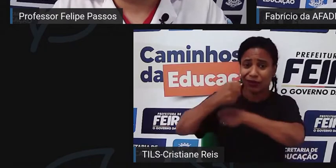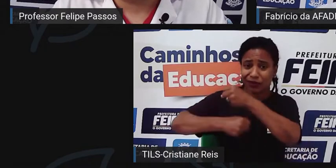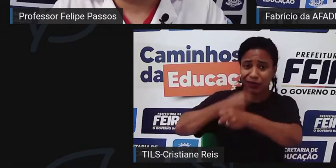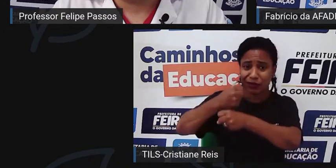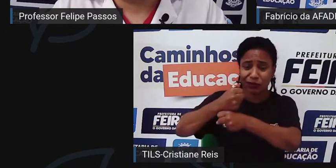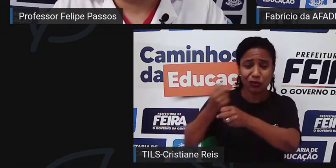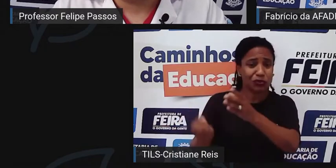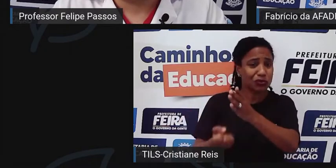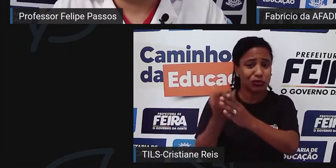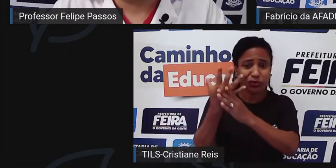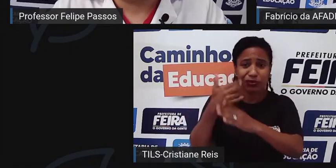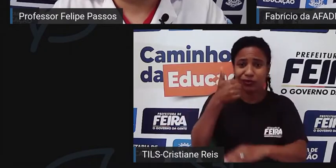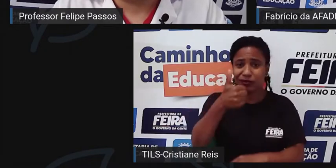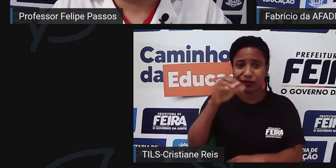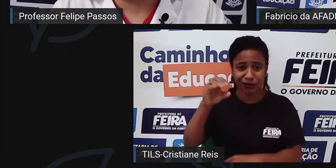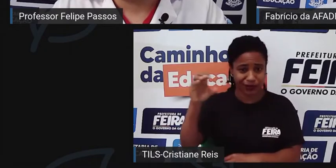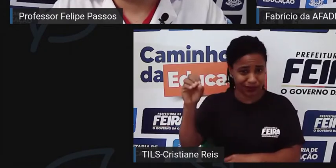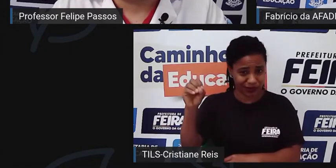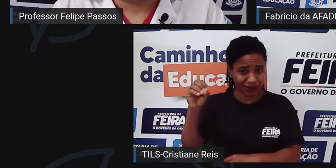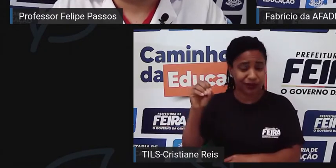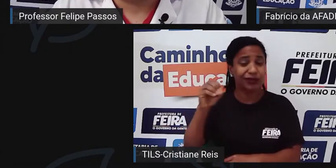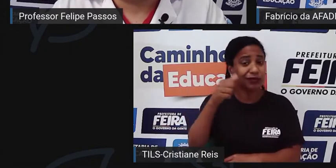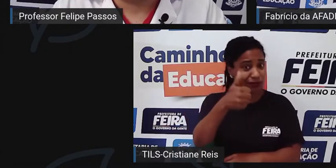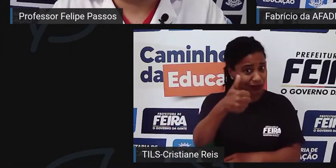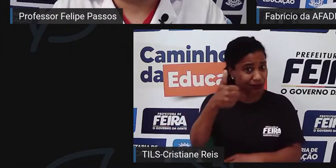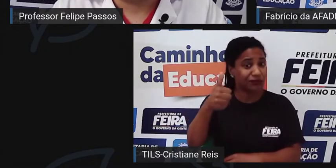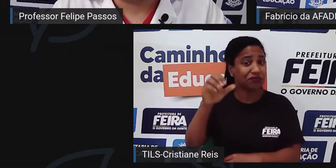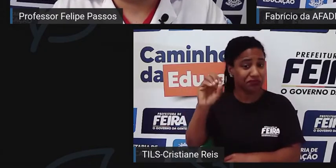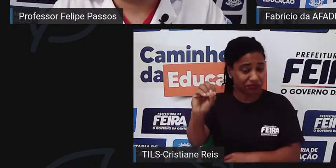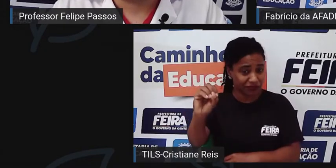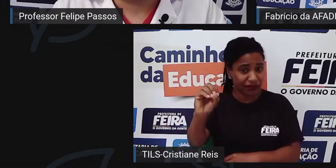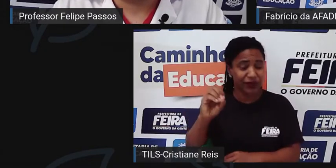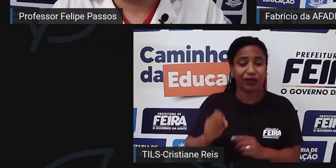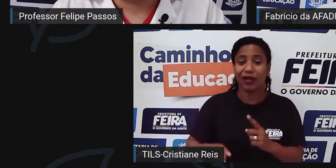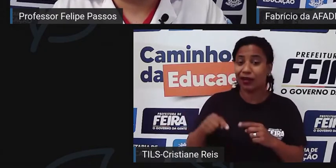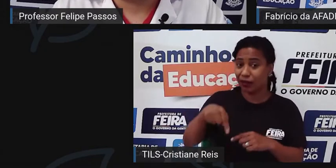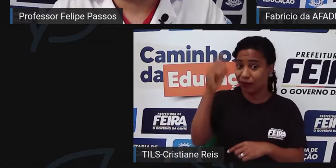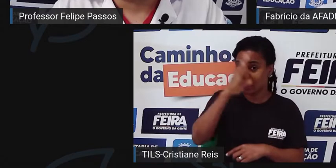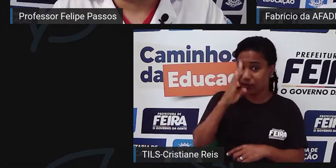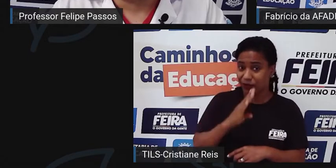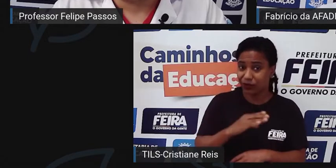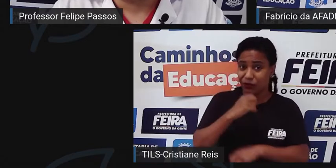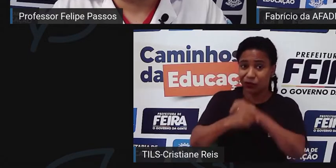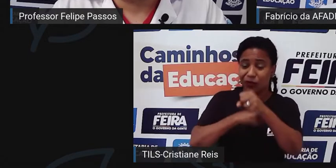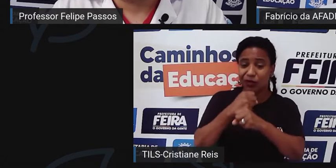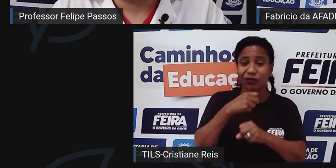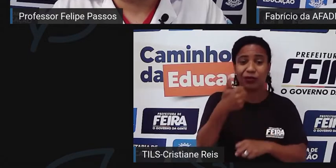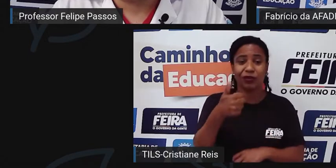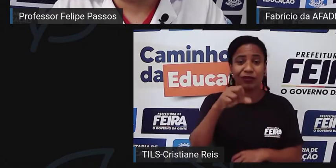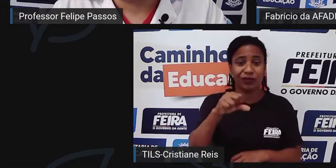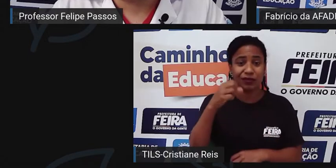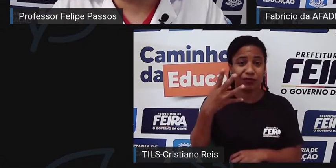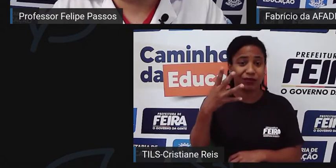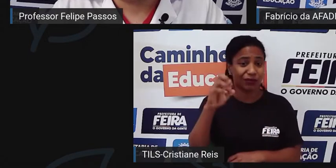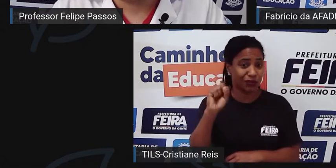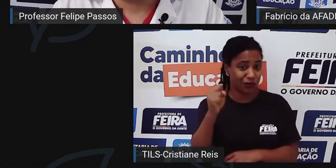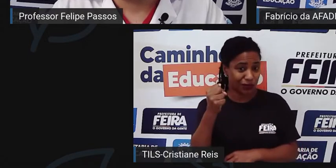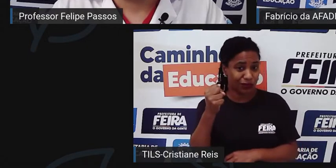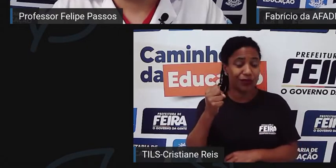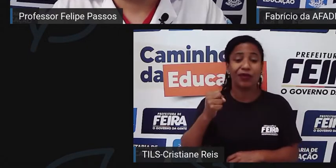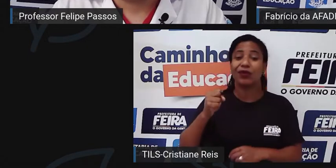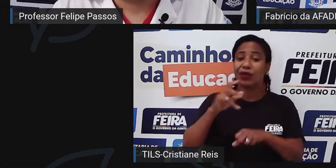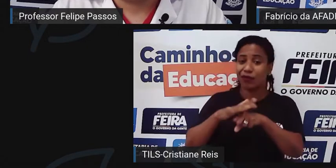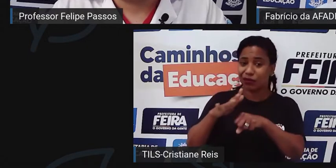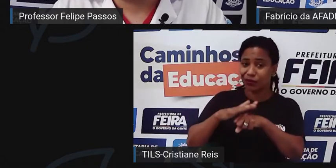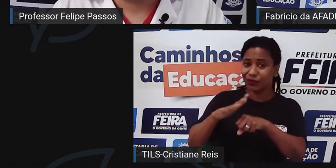em 1948. Em 1948. É uma doença que é hereditária, não tem